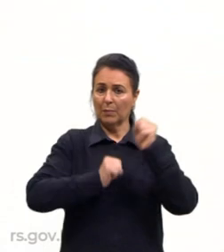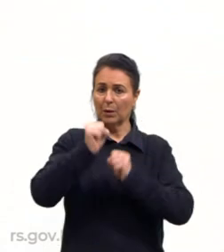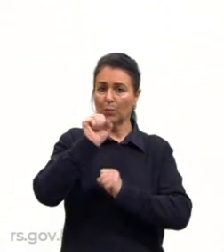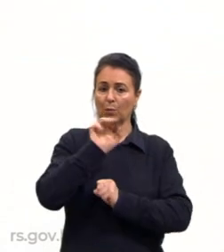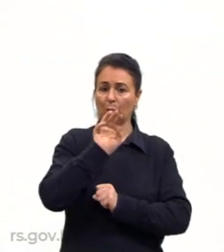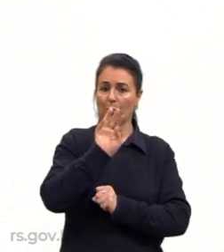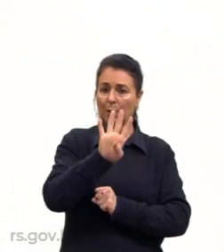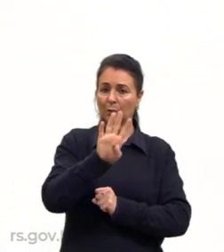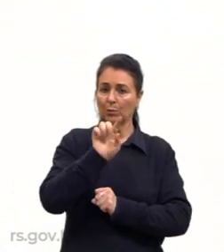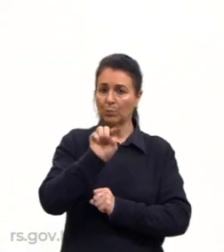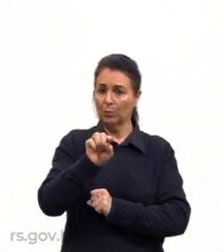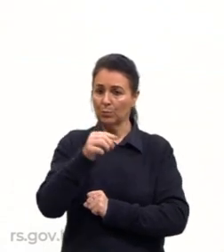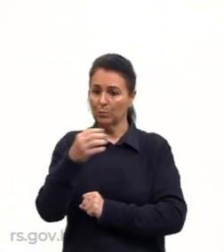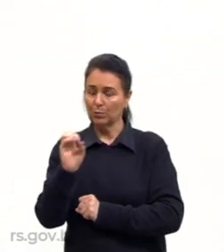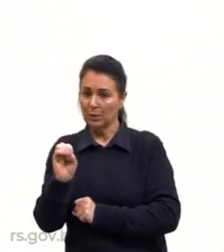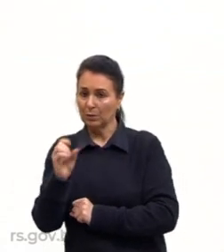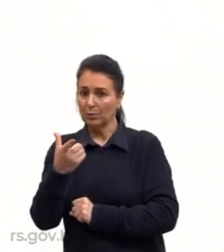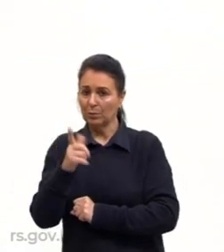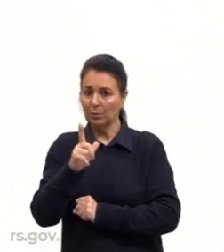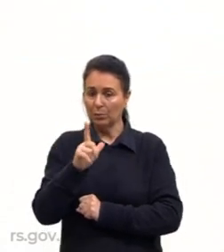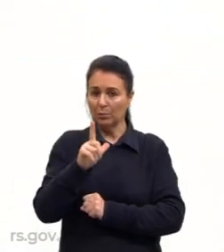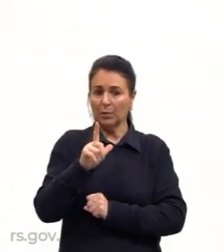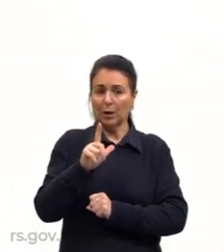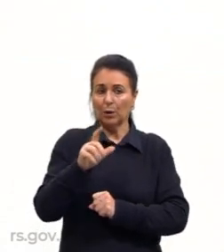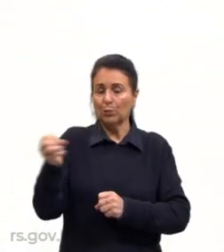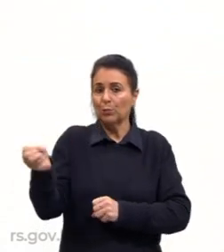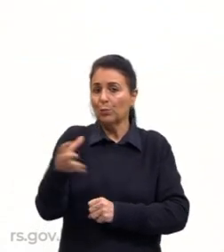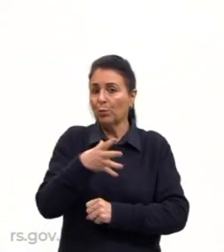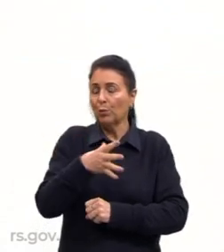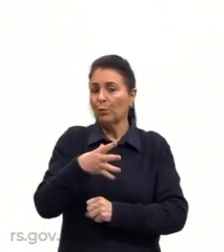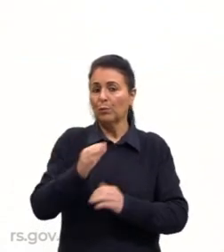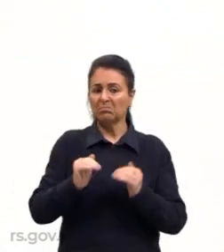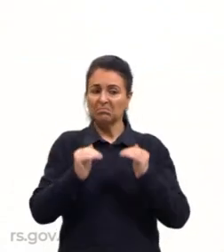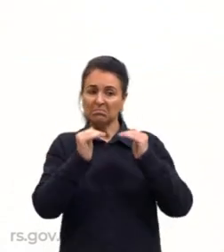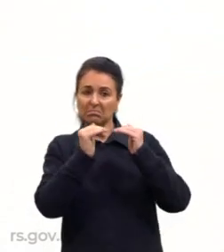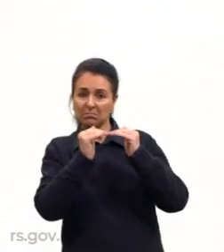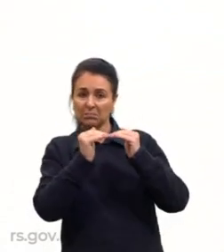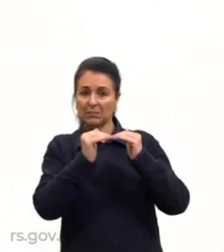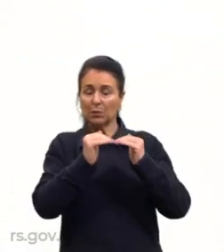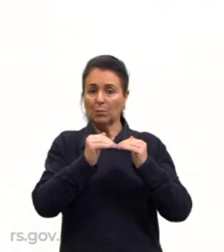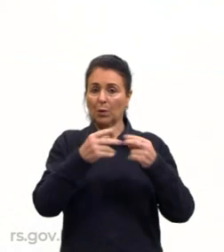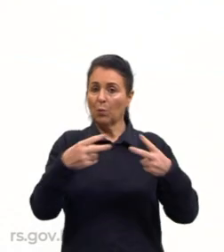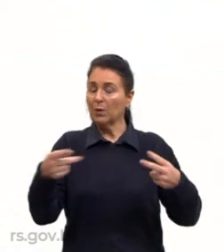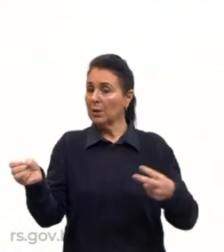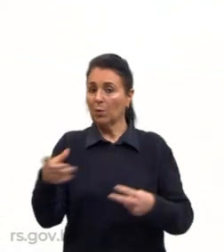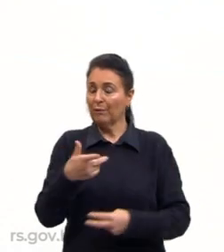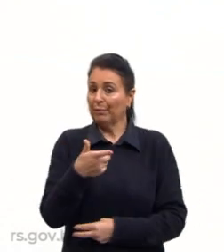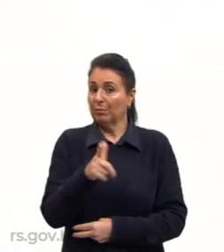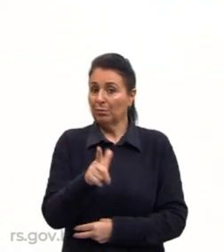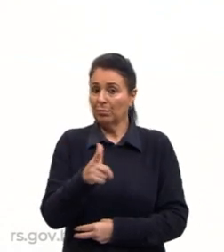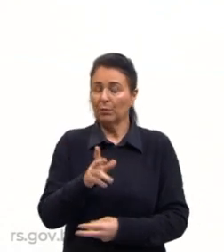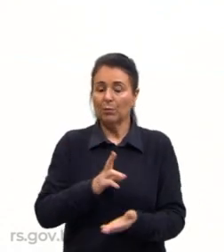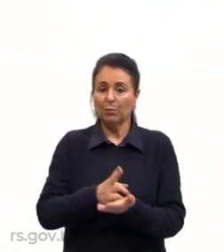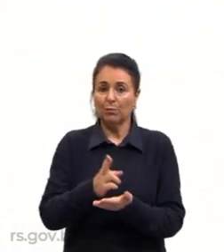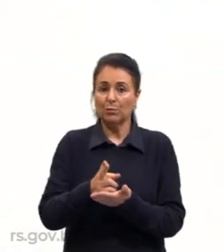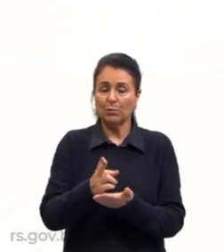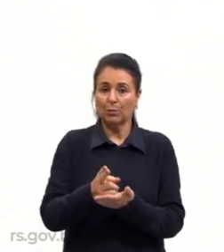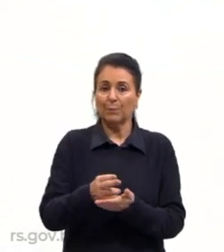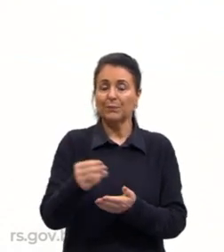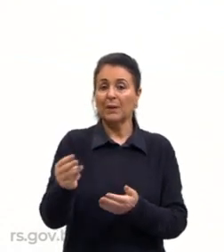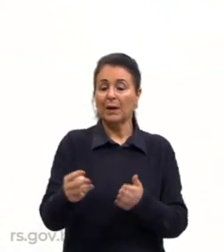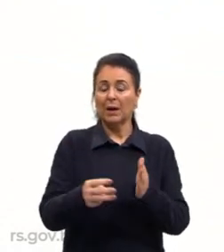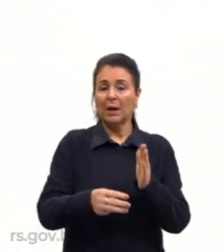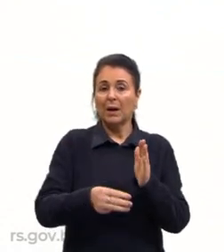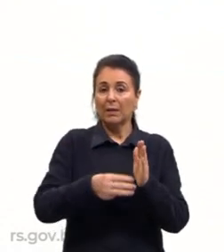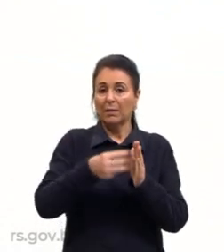até os dias de hoje, né? Nós não tivemos uma nova ruptura, Nós não tivemos um novo advento, certo? Então, tu tem aí a terceira